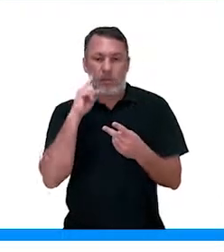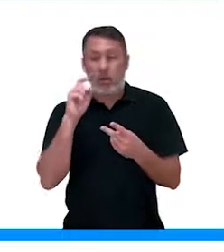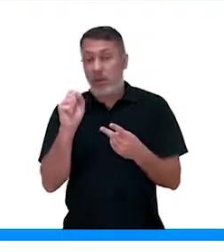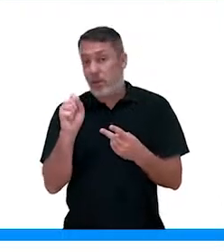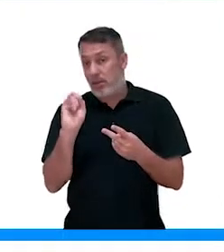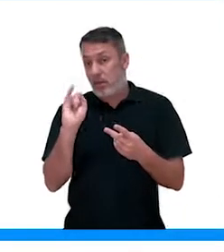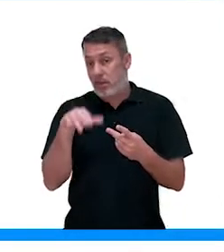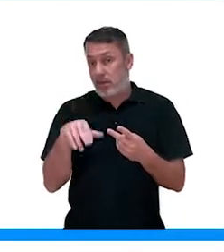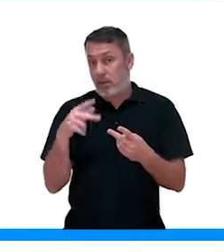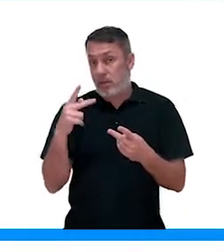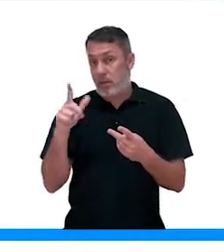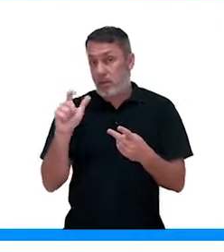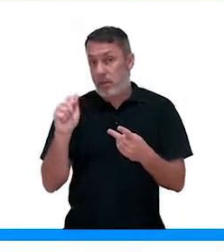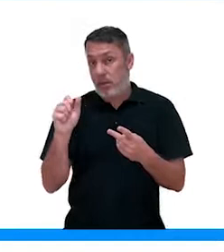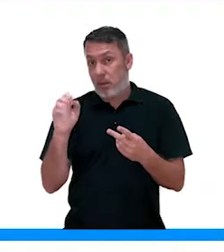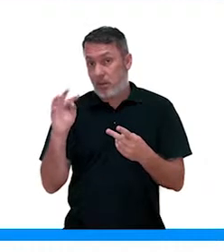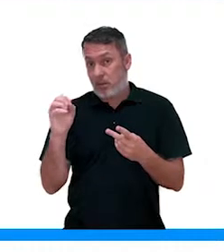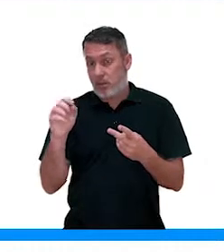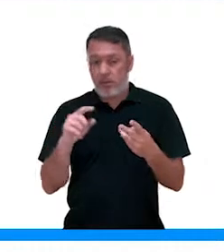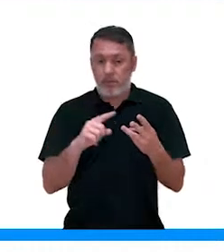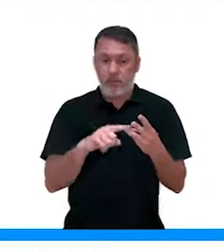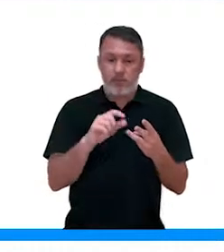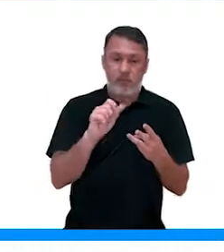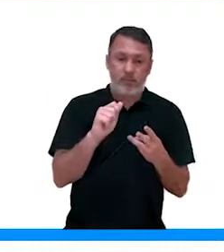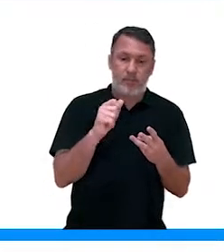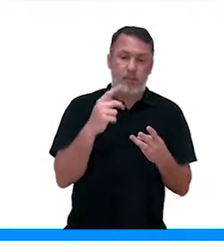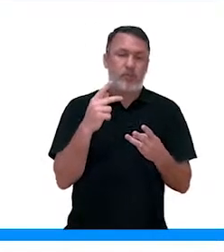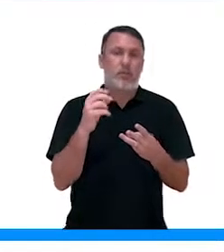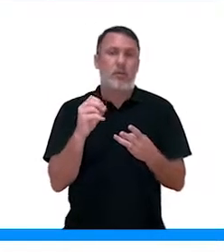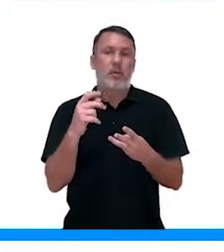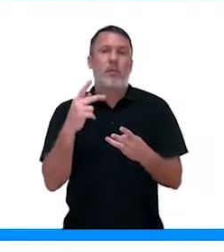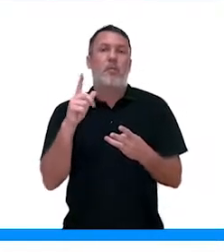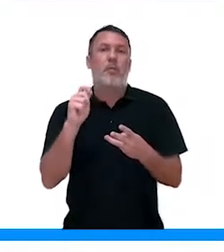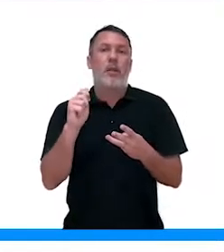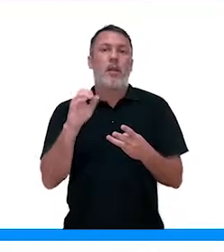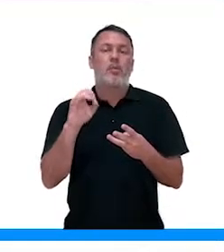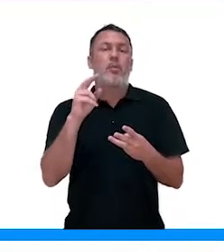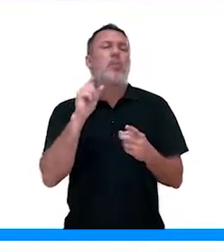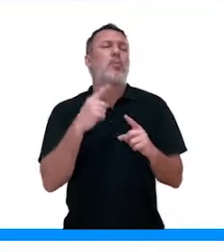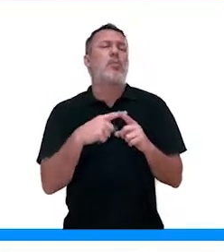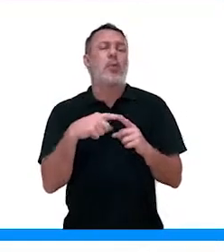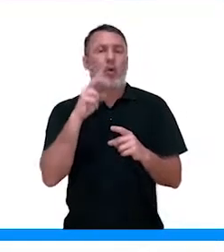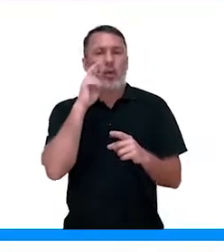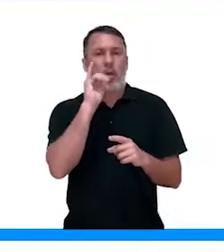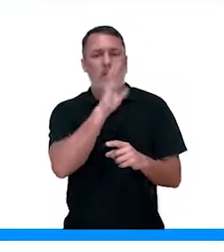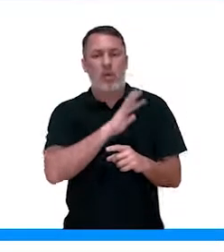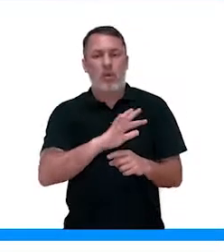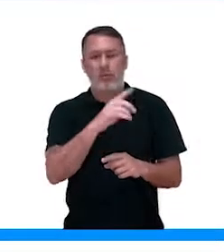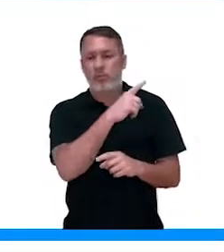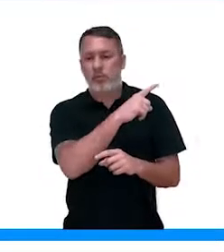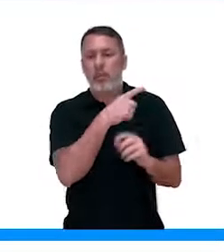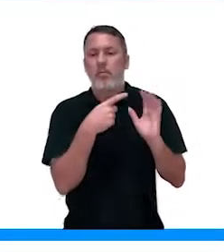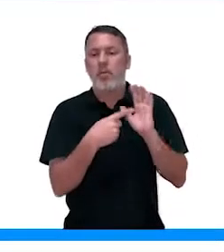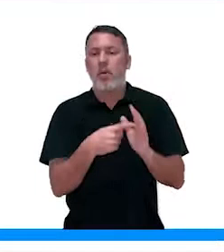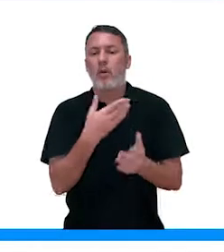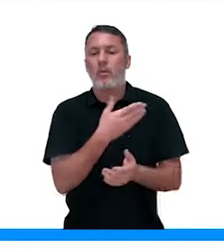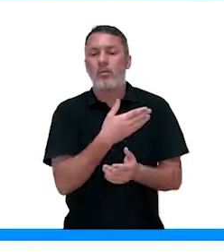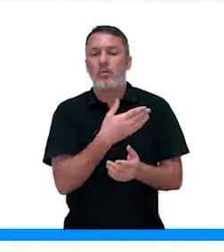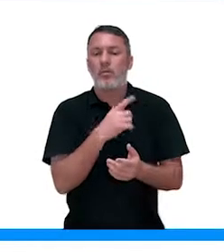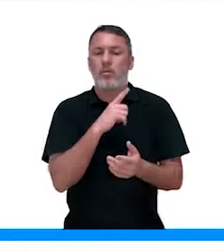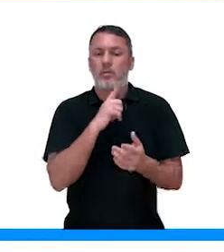O que significa isso? Via apoplasto, observem na imagem que está representada aí para vocês. É a que está